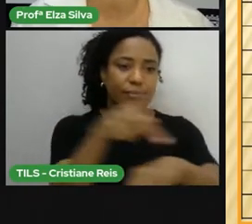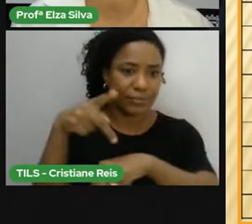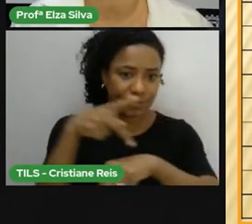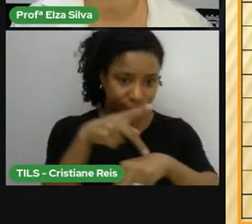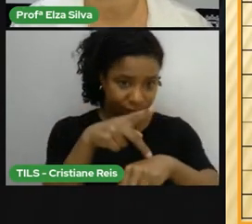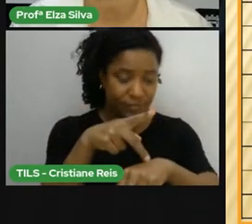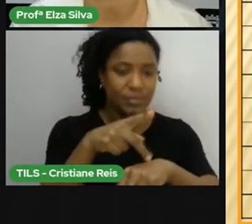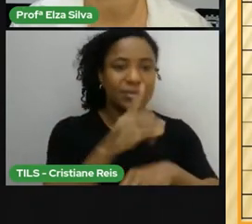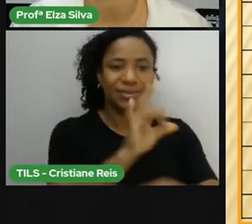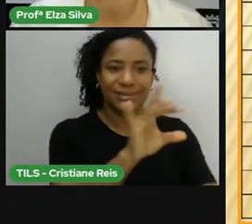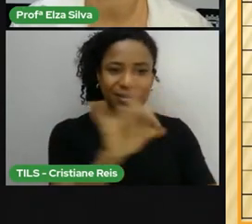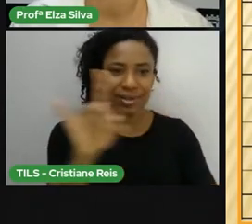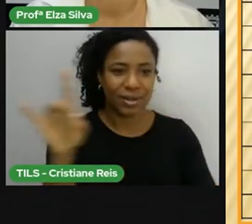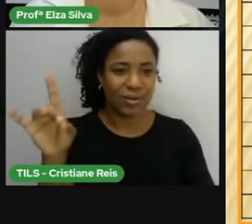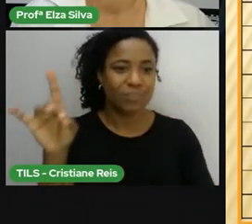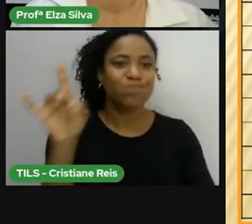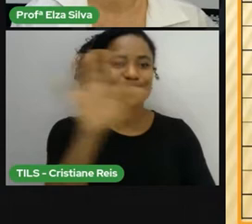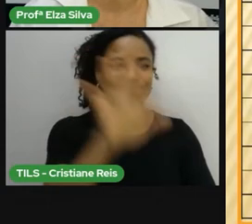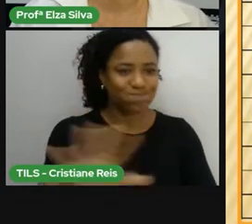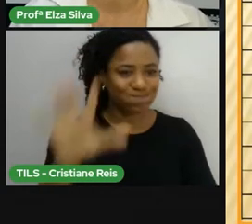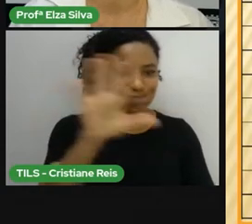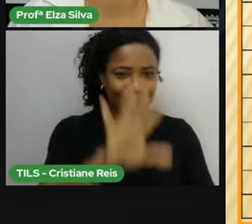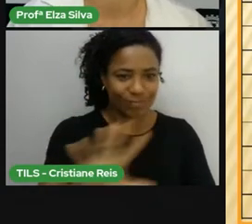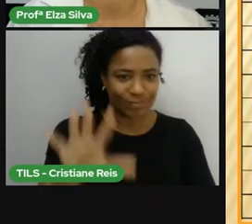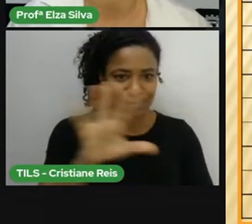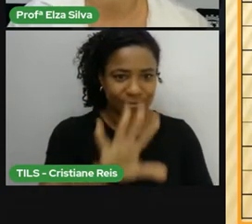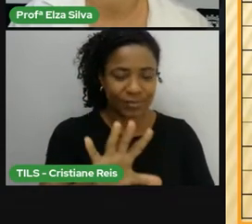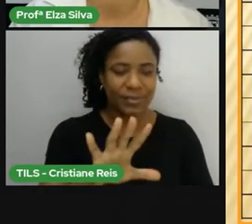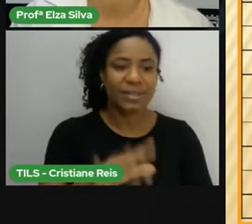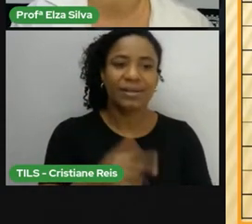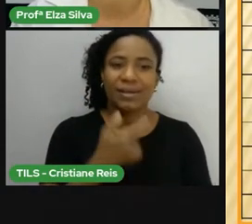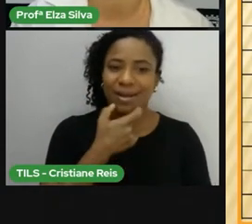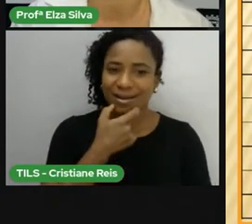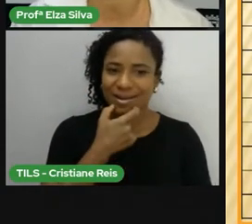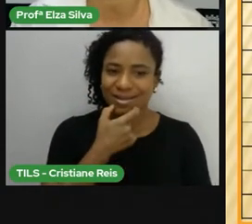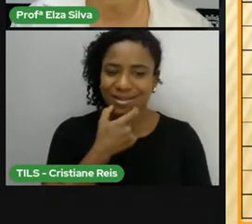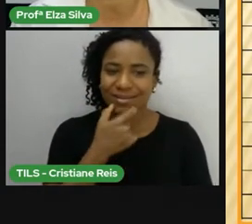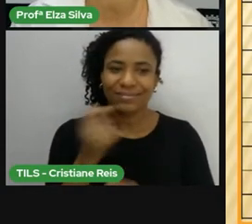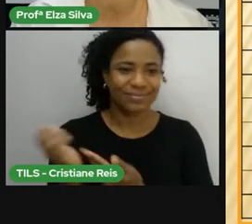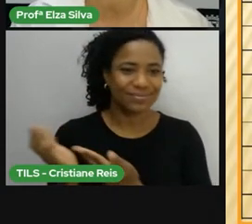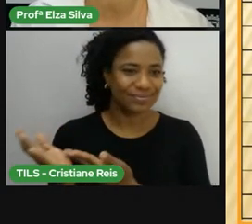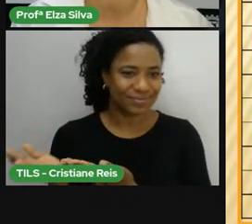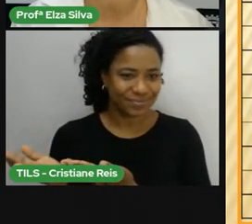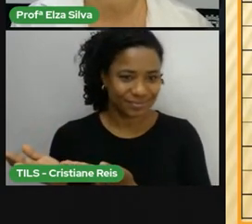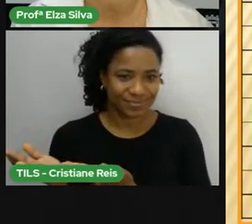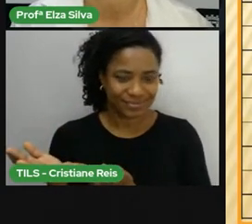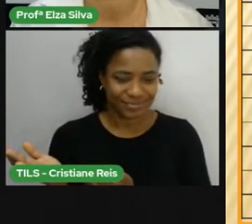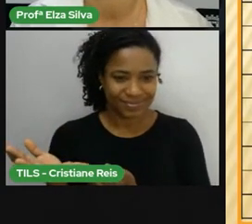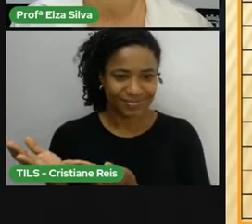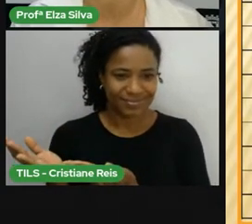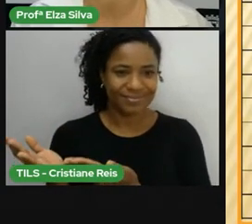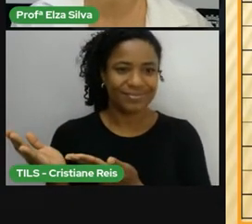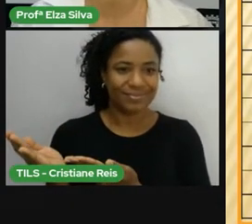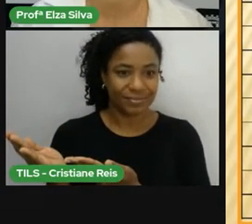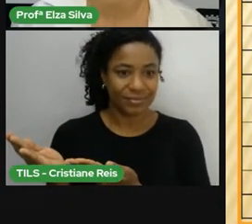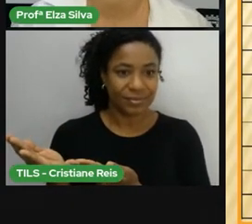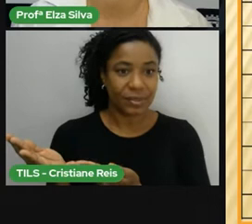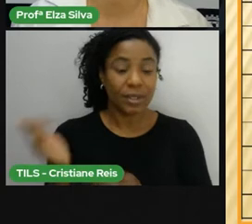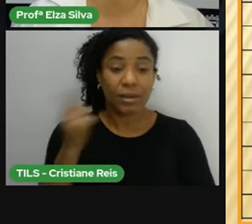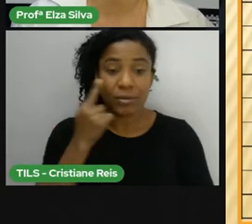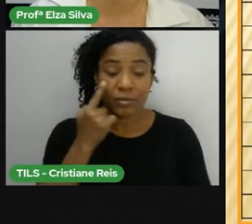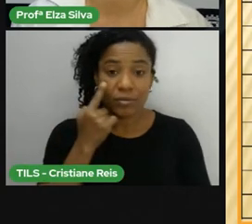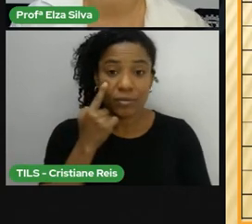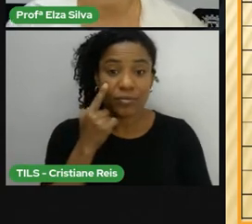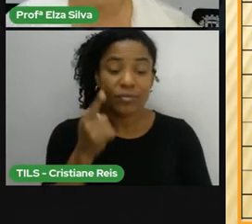nacionalidades List of countries, nationalities and their languages Então nós temos aí